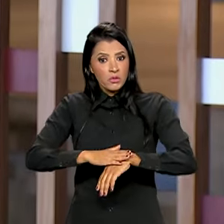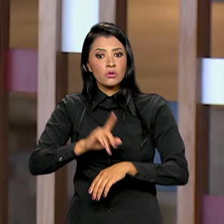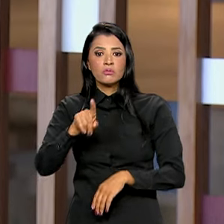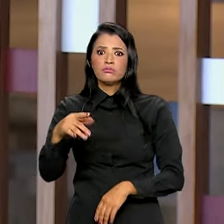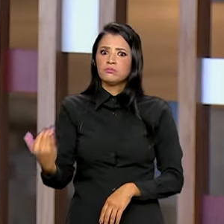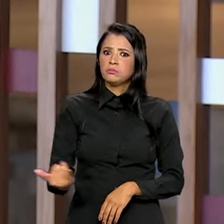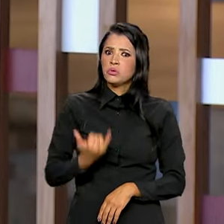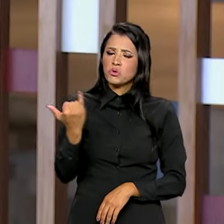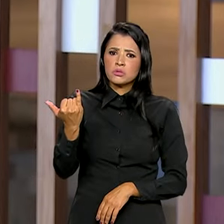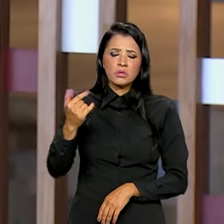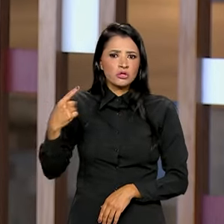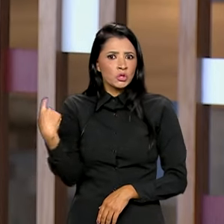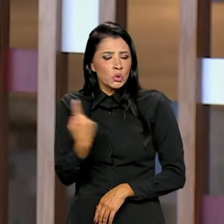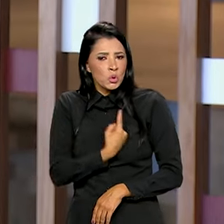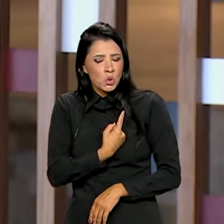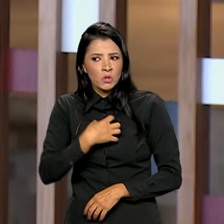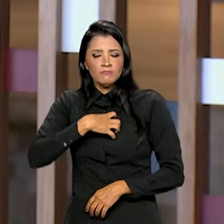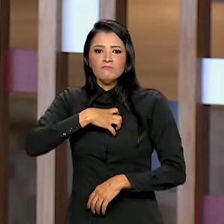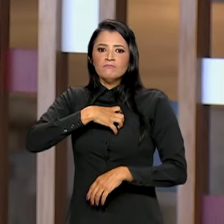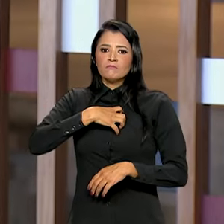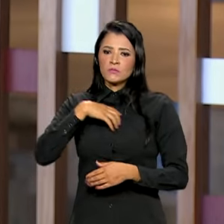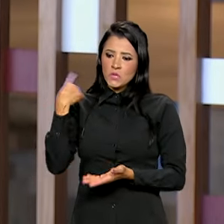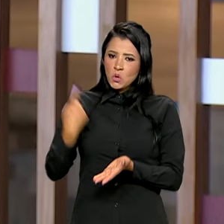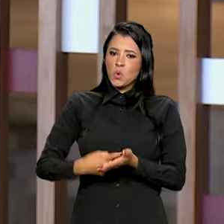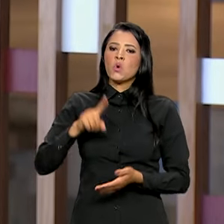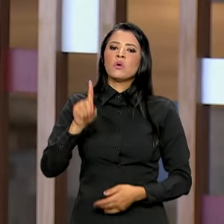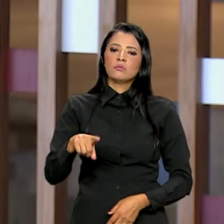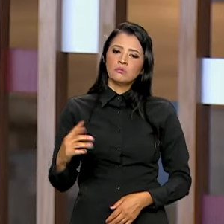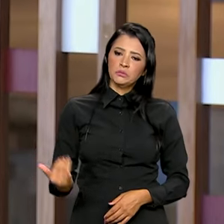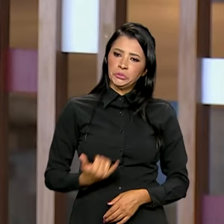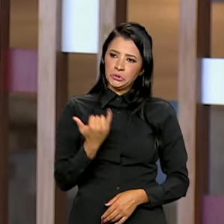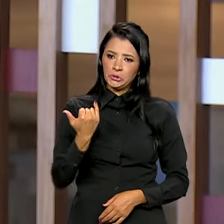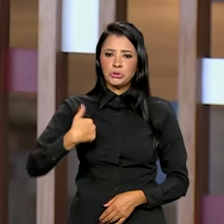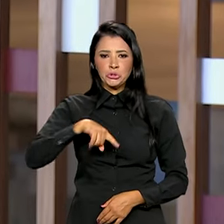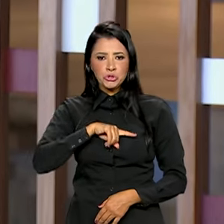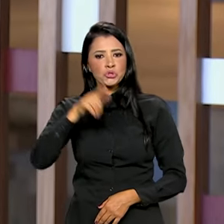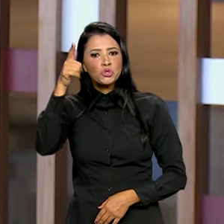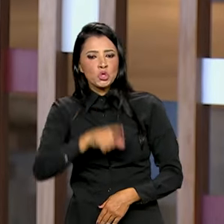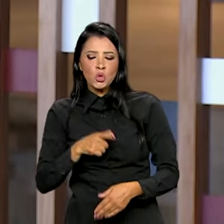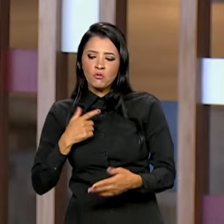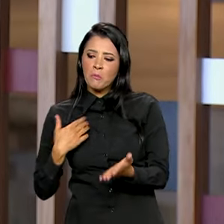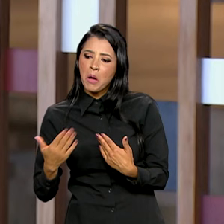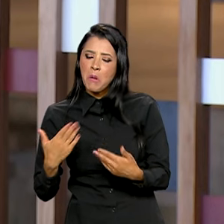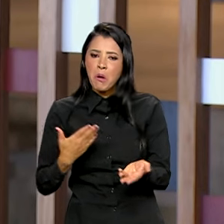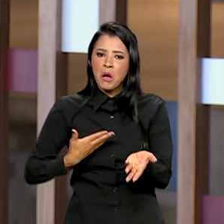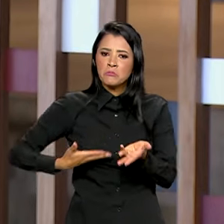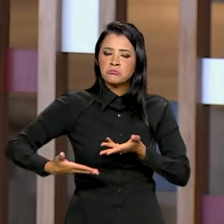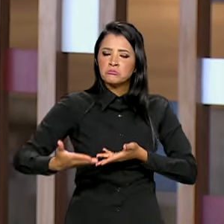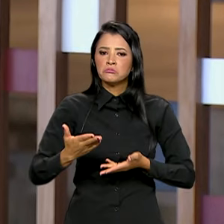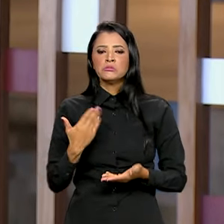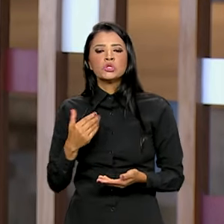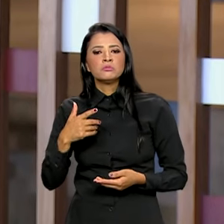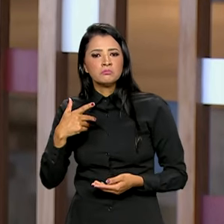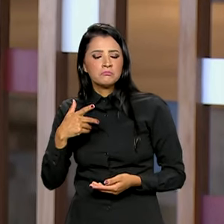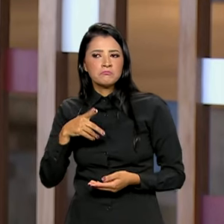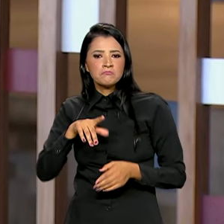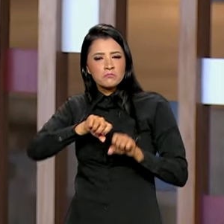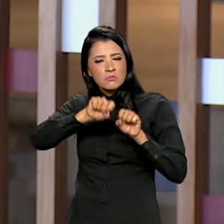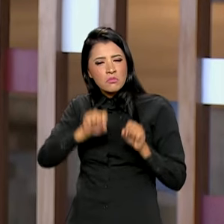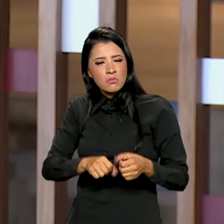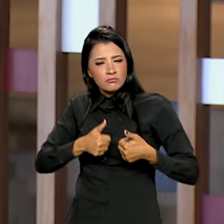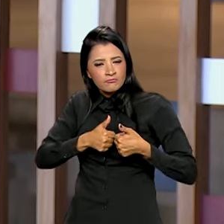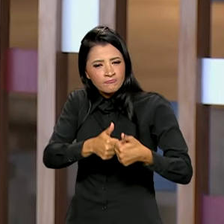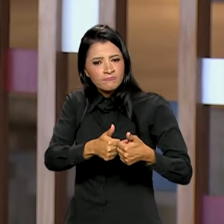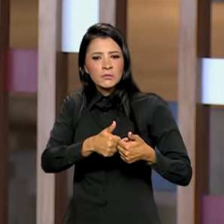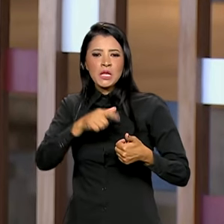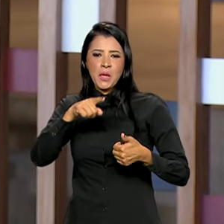nós. Esse acordo é fundamental para que a gente rearticule de forma mais sistemática